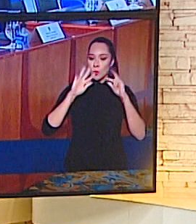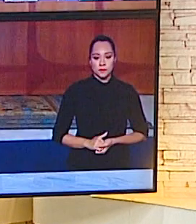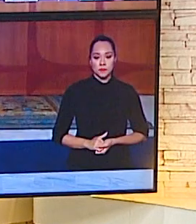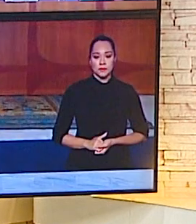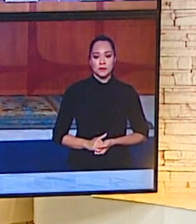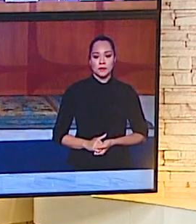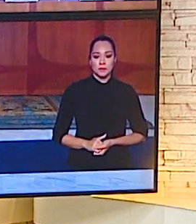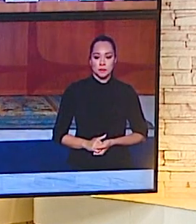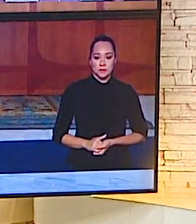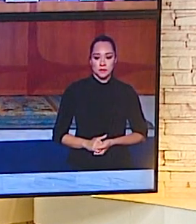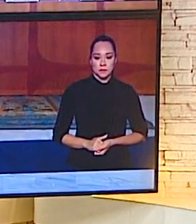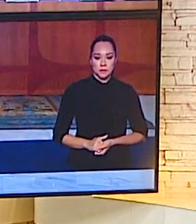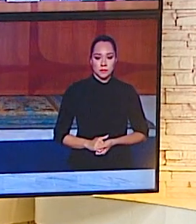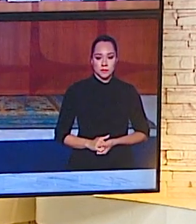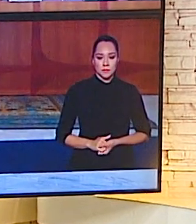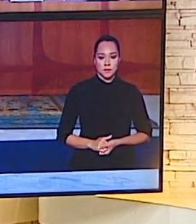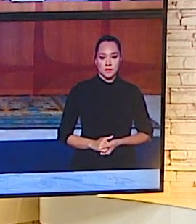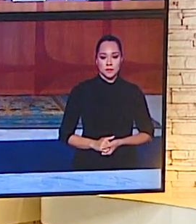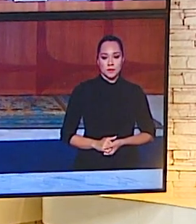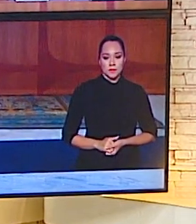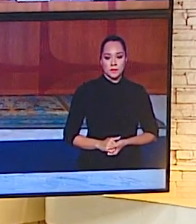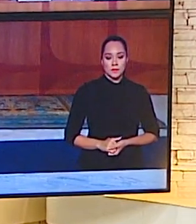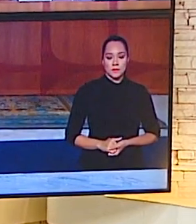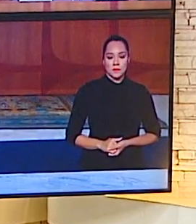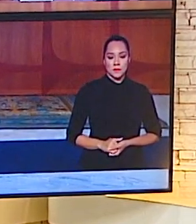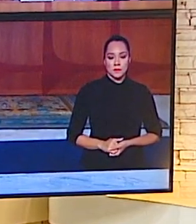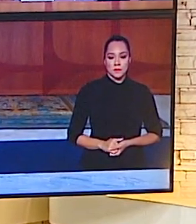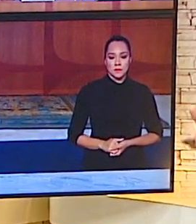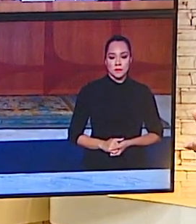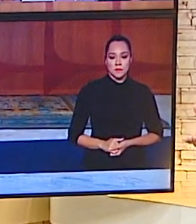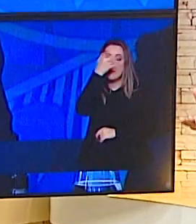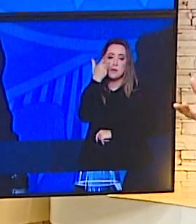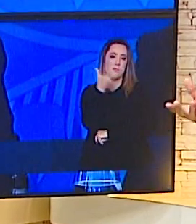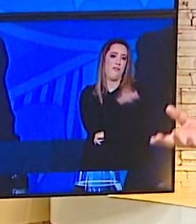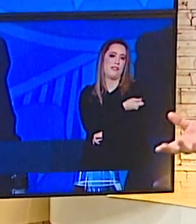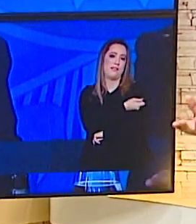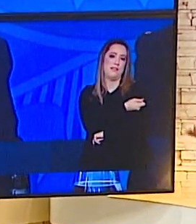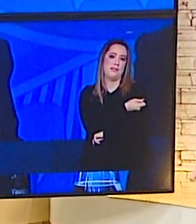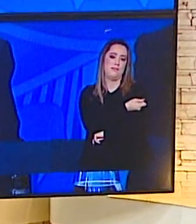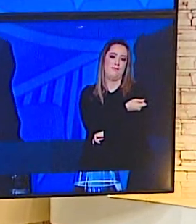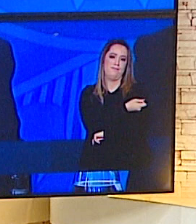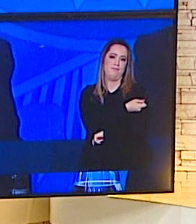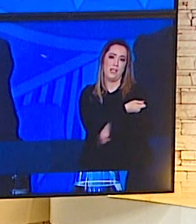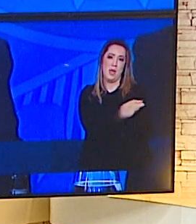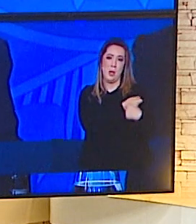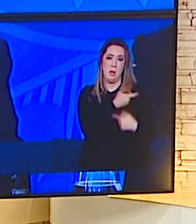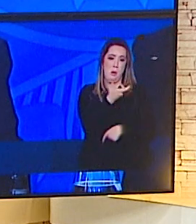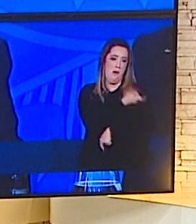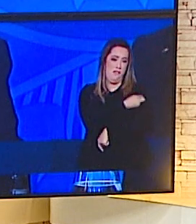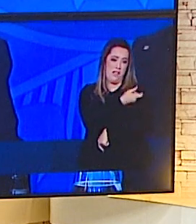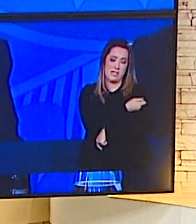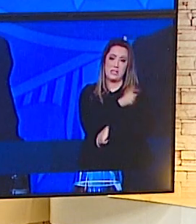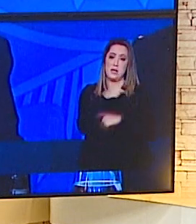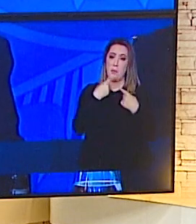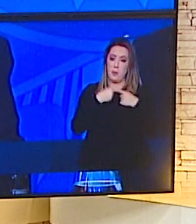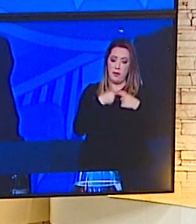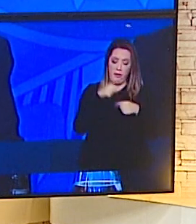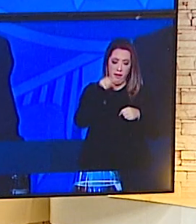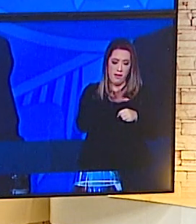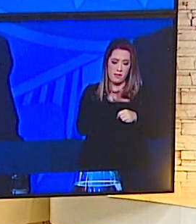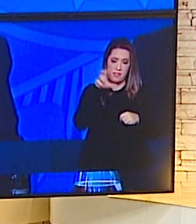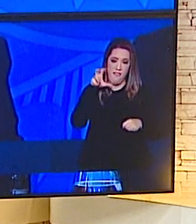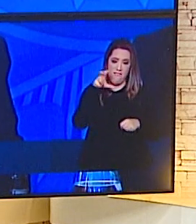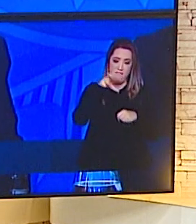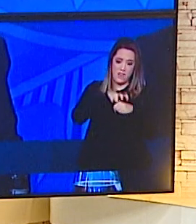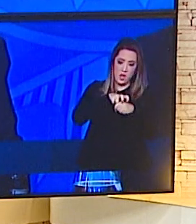vacinação no Brasil, que em curto tempo deve triplicar a velocidade da vacina. Hoje, em média, são administradas